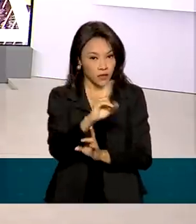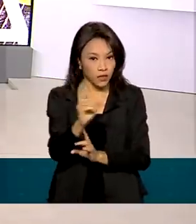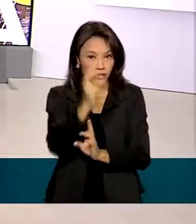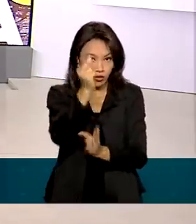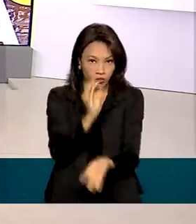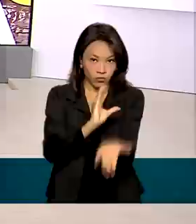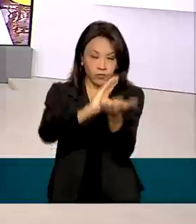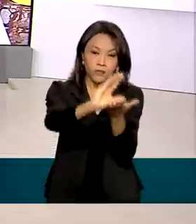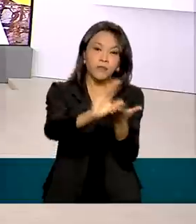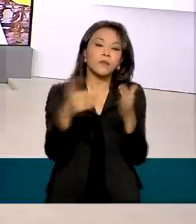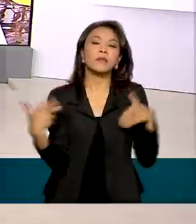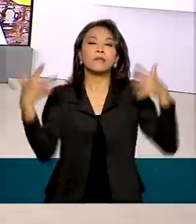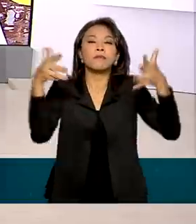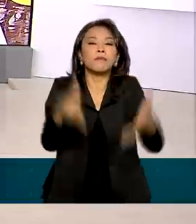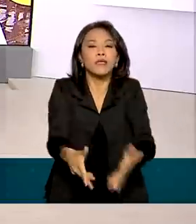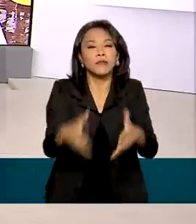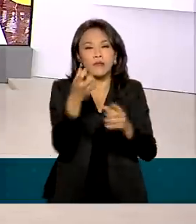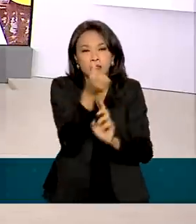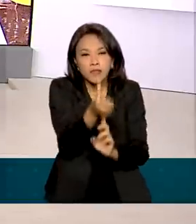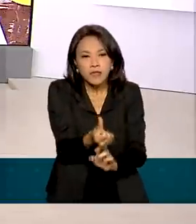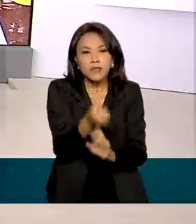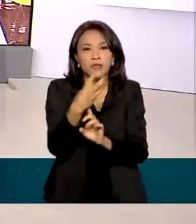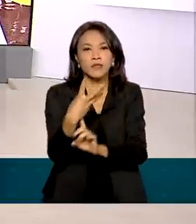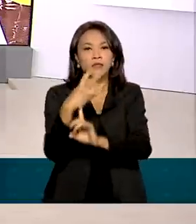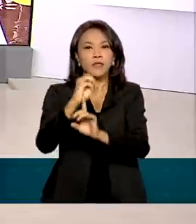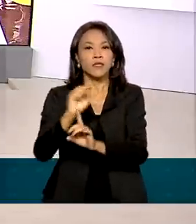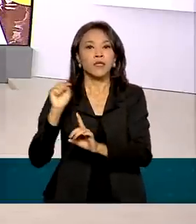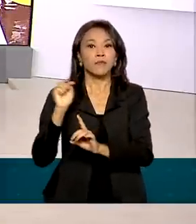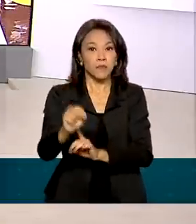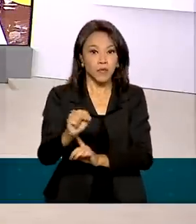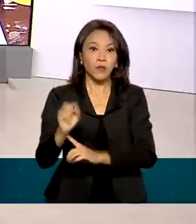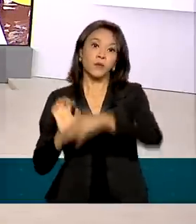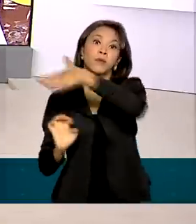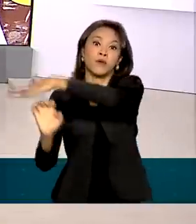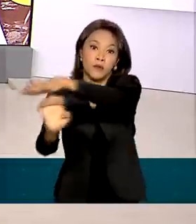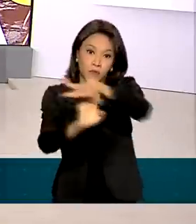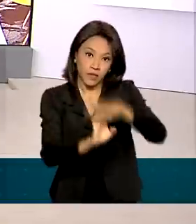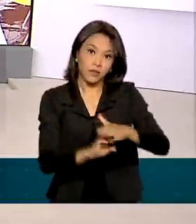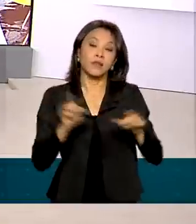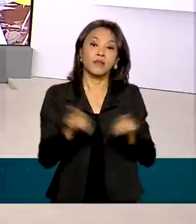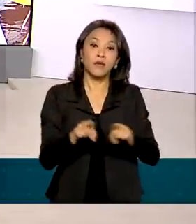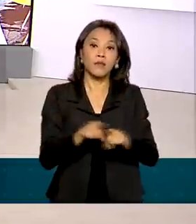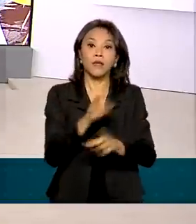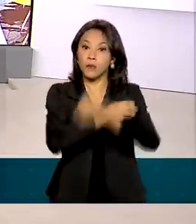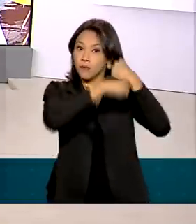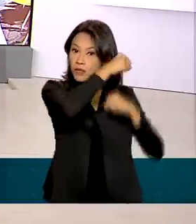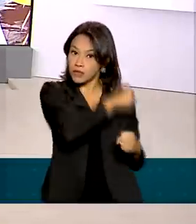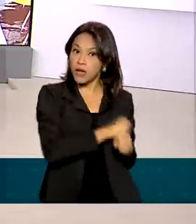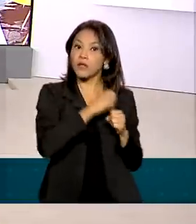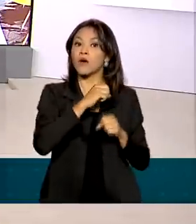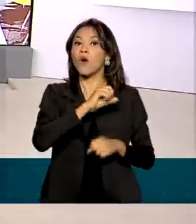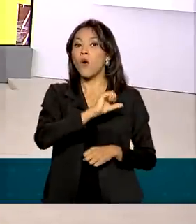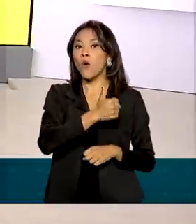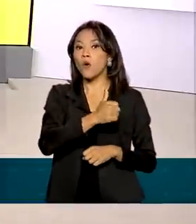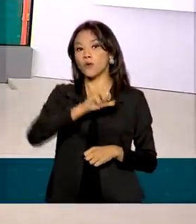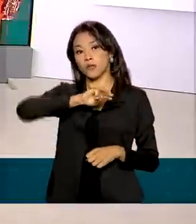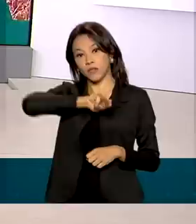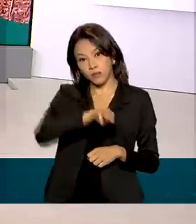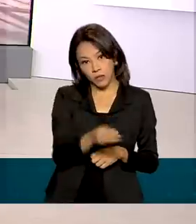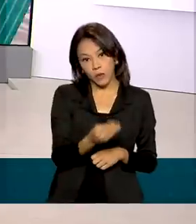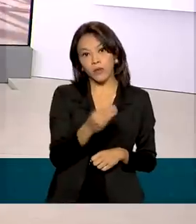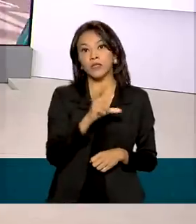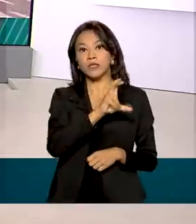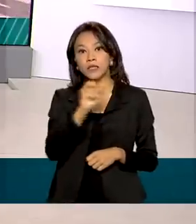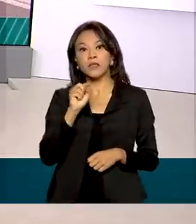participação de mais de 630 mil empregadores. Considerando também o ano de 2020, foram 11,5 de vagas de